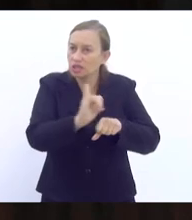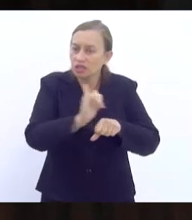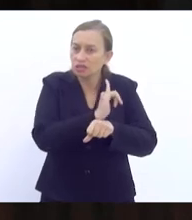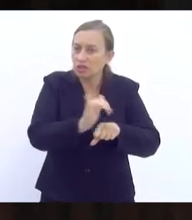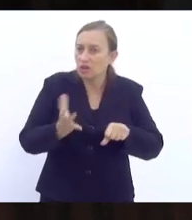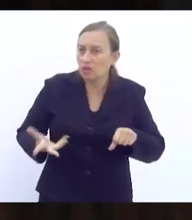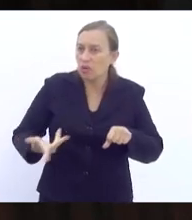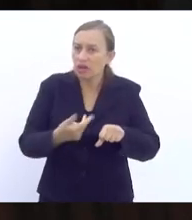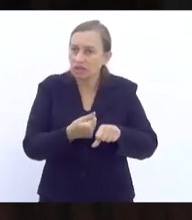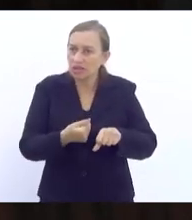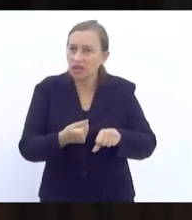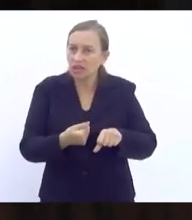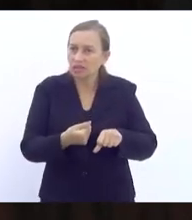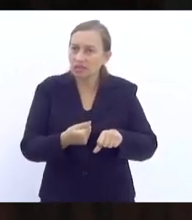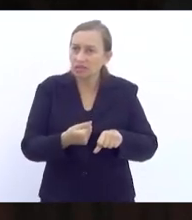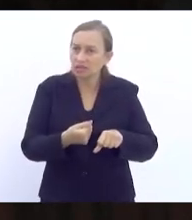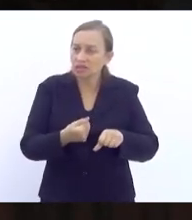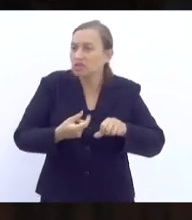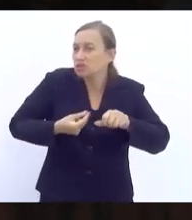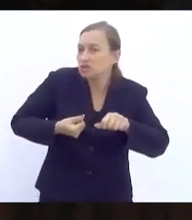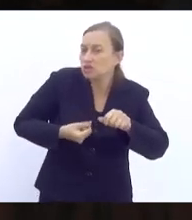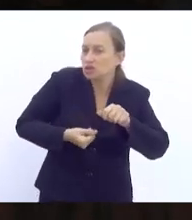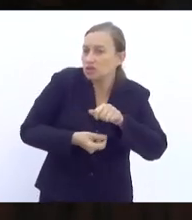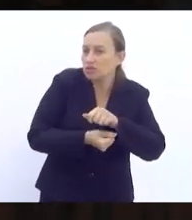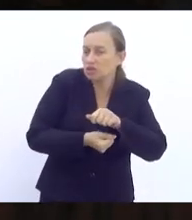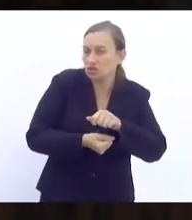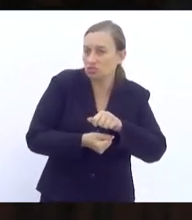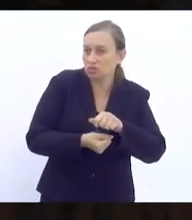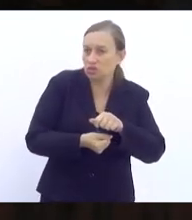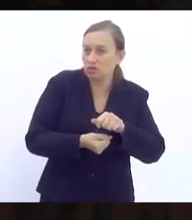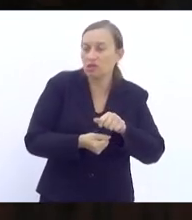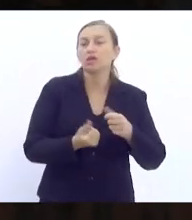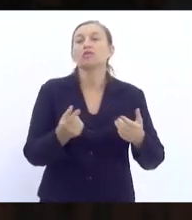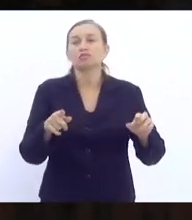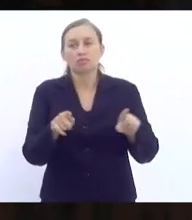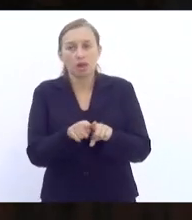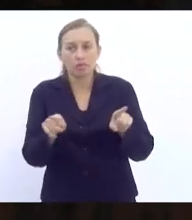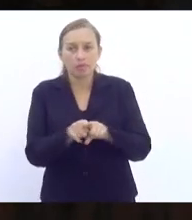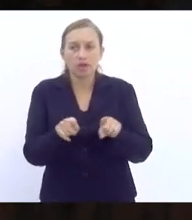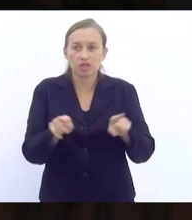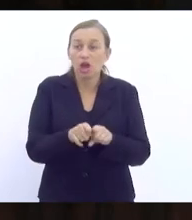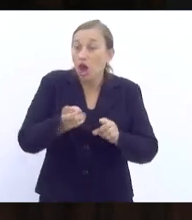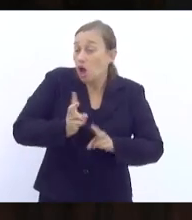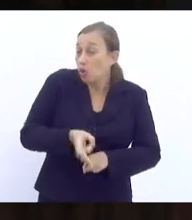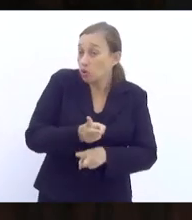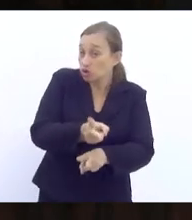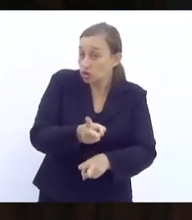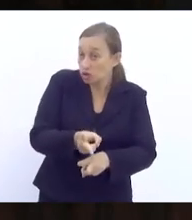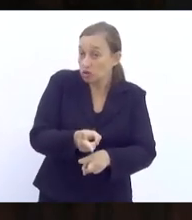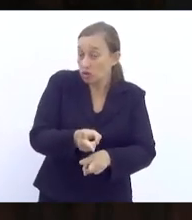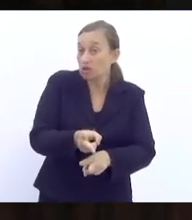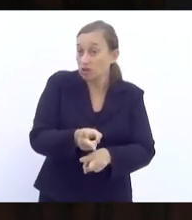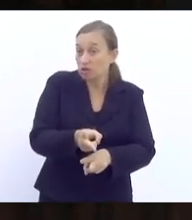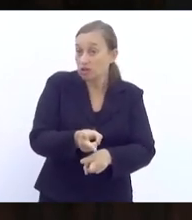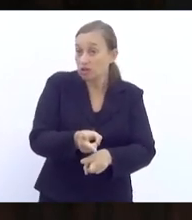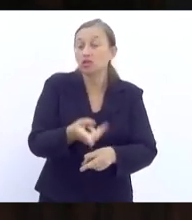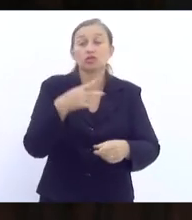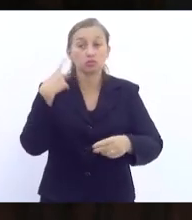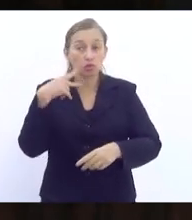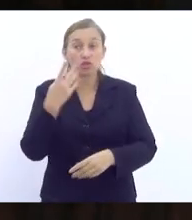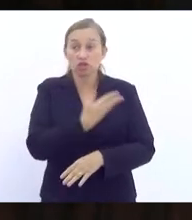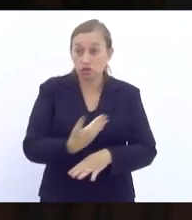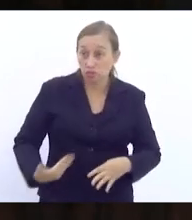efetivação desses investimentos e isso diz respeito também à continuidade, descontinuidade de políticas.